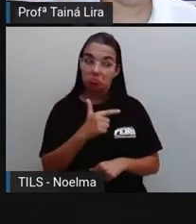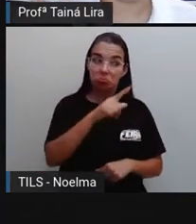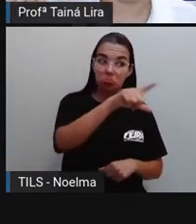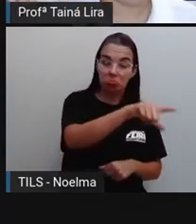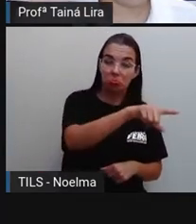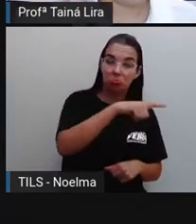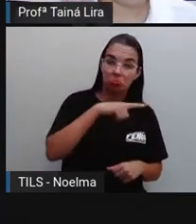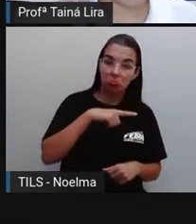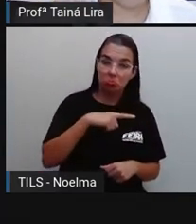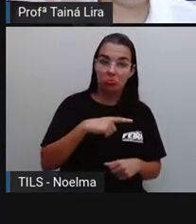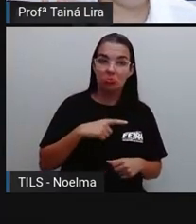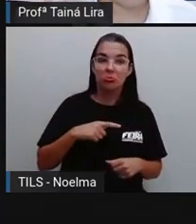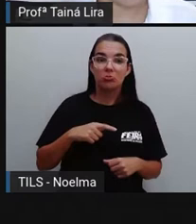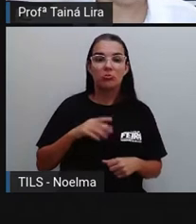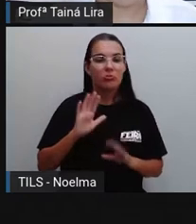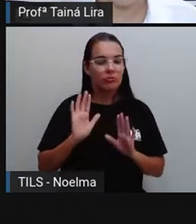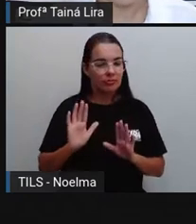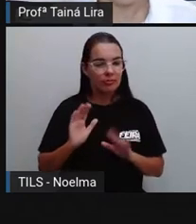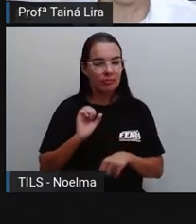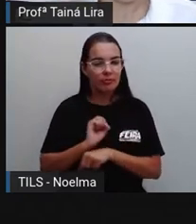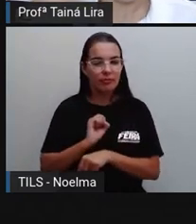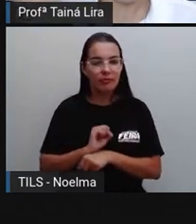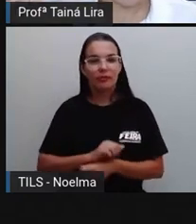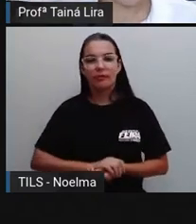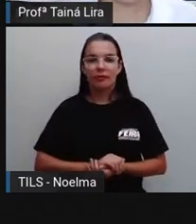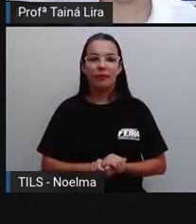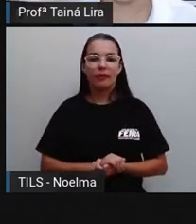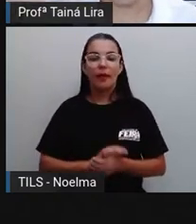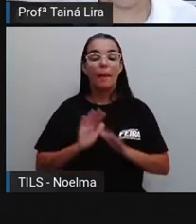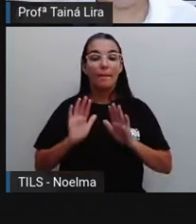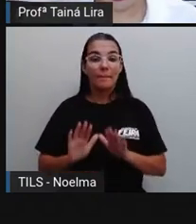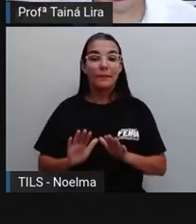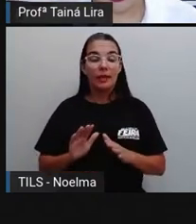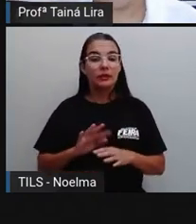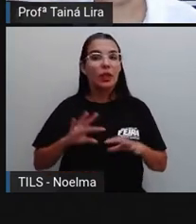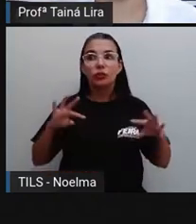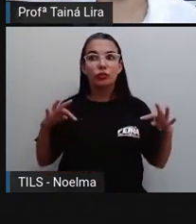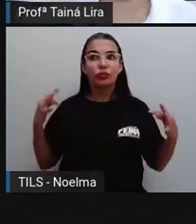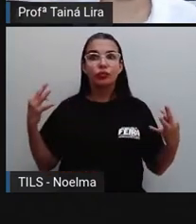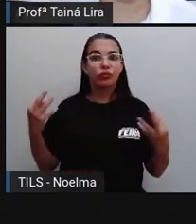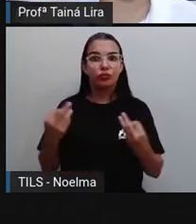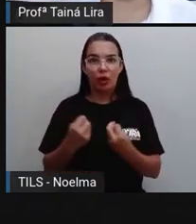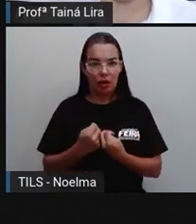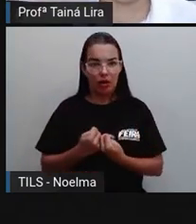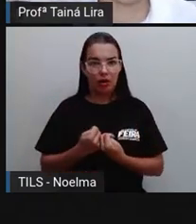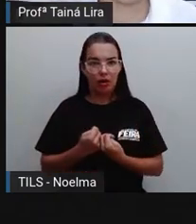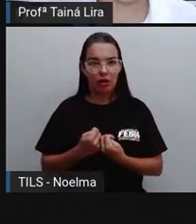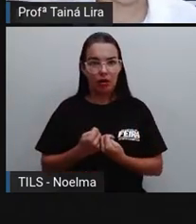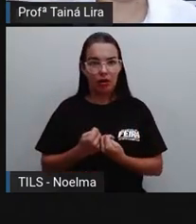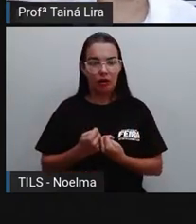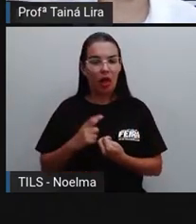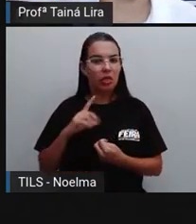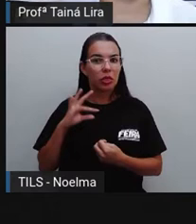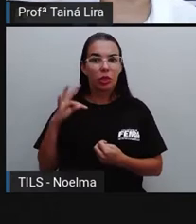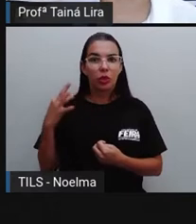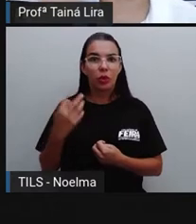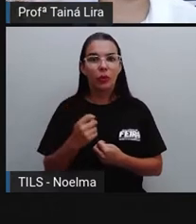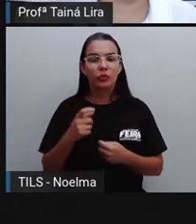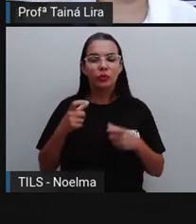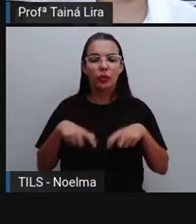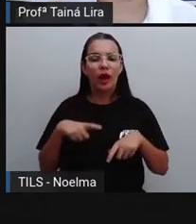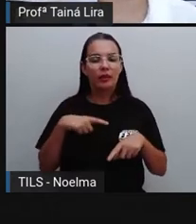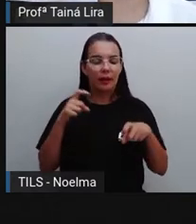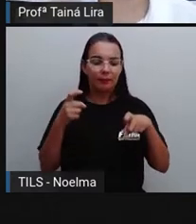inclusive, uma profissão já já, tá? Mas, de modo geral, todos os lugares tem, ó,